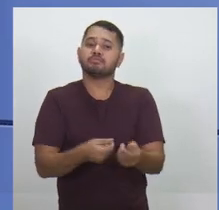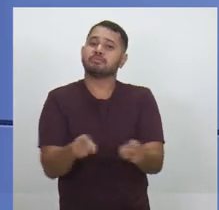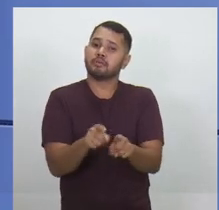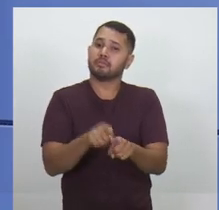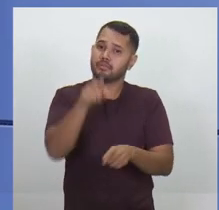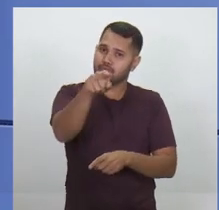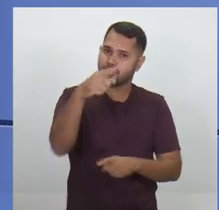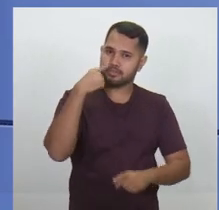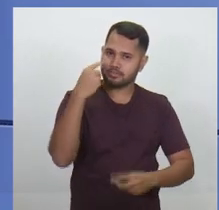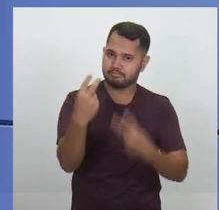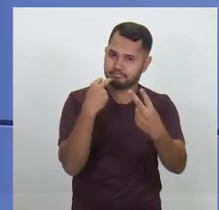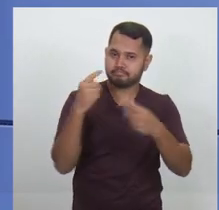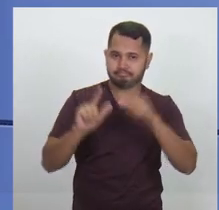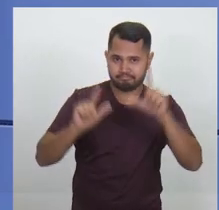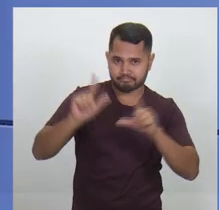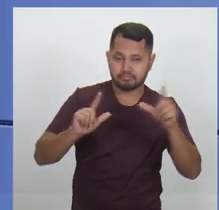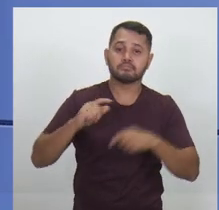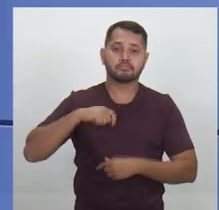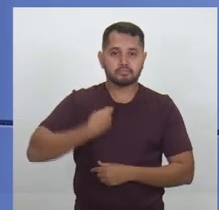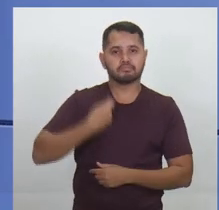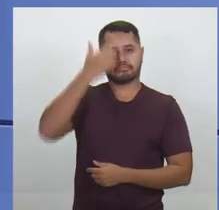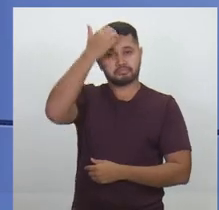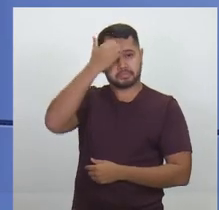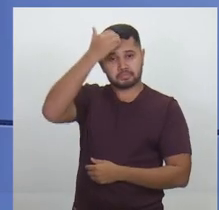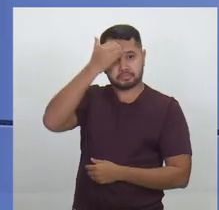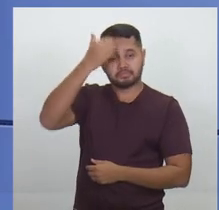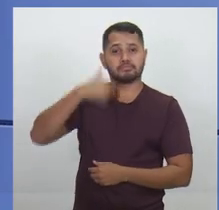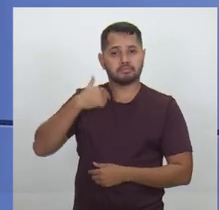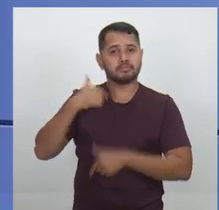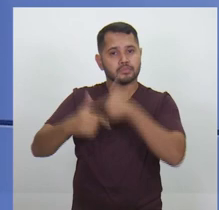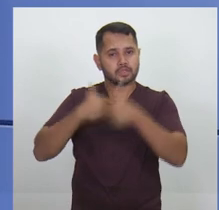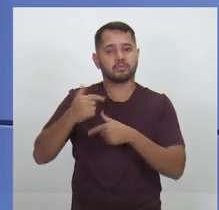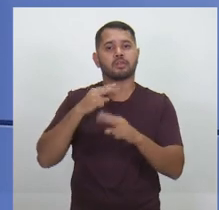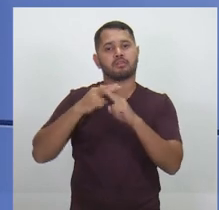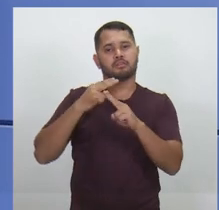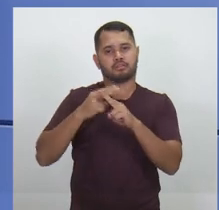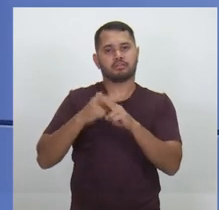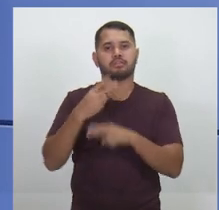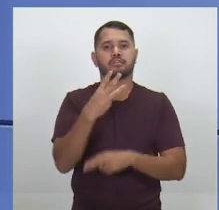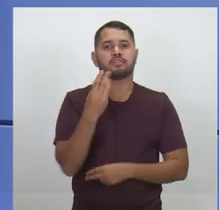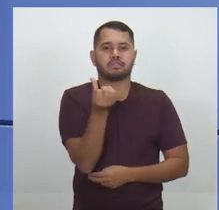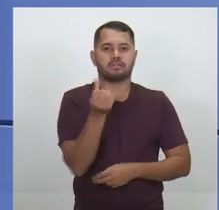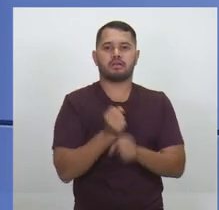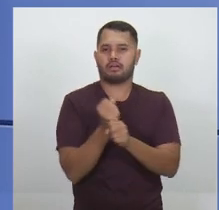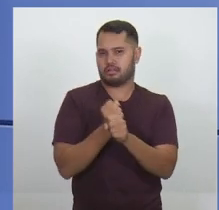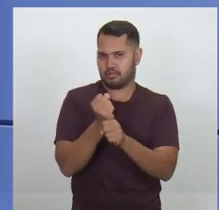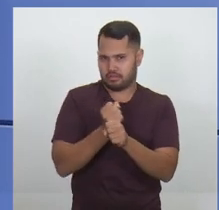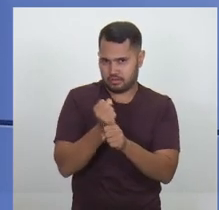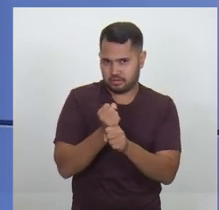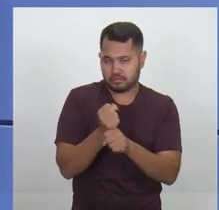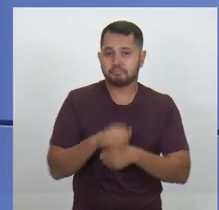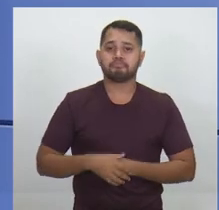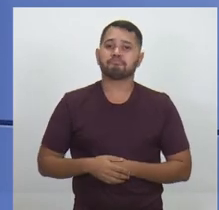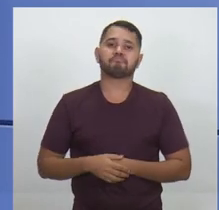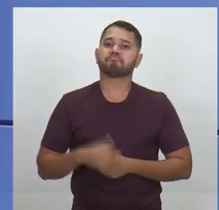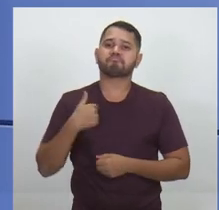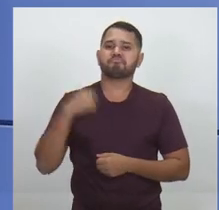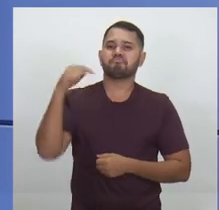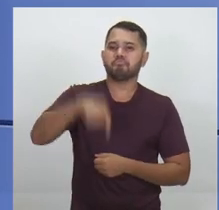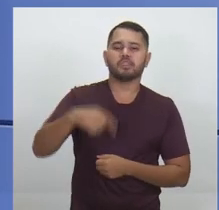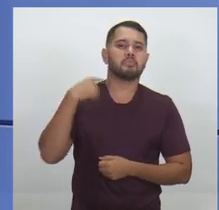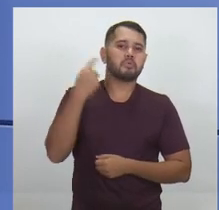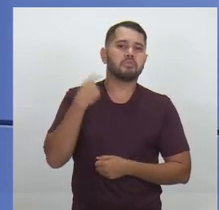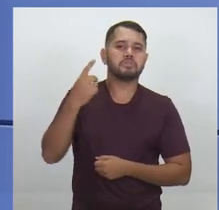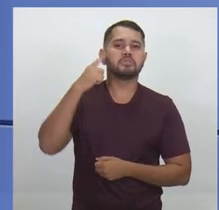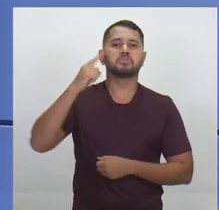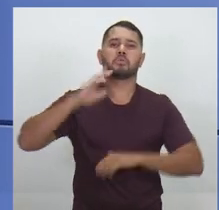você que está nos assistindo. Eu sou o Berg da UGT, sou empregado da Caixa Econômica há 36 anos. Não estou fazendo da política